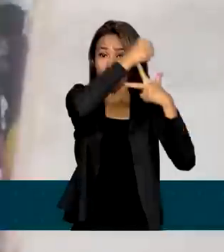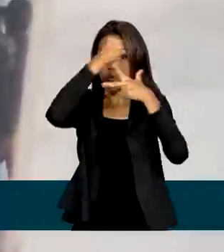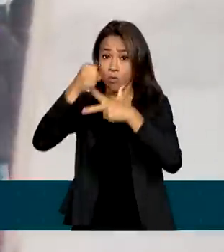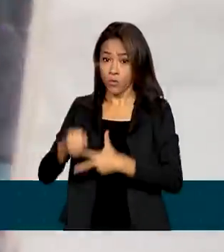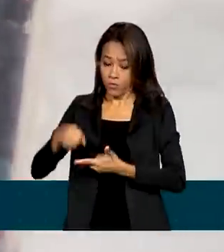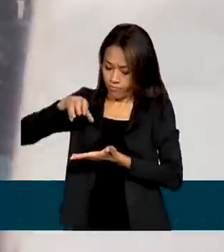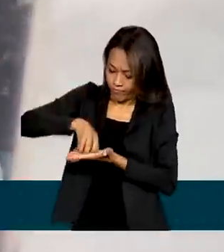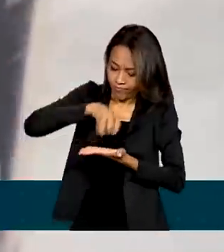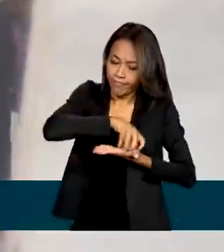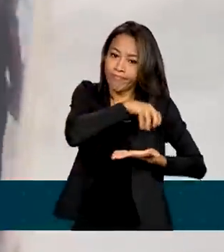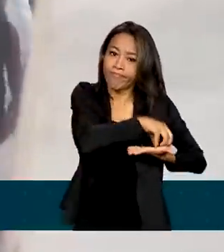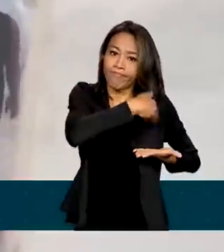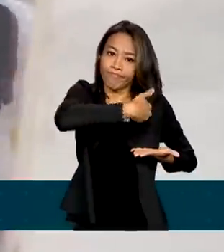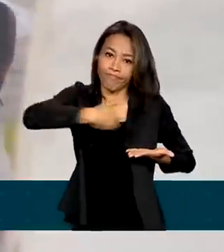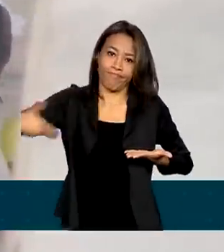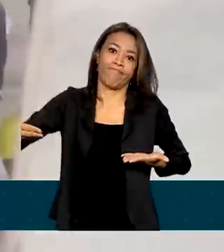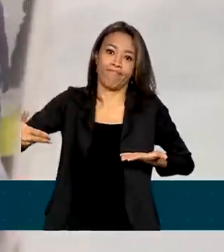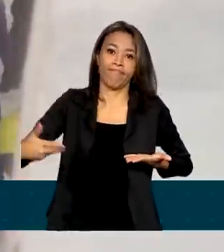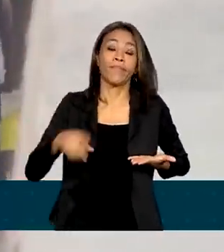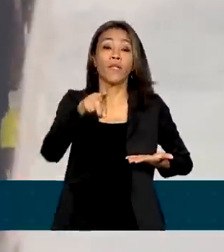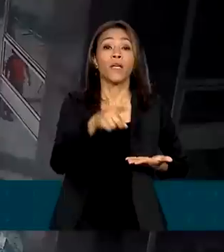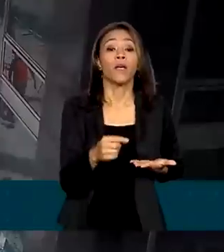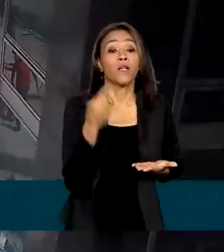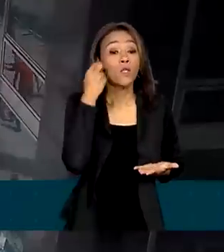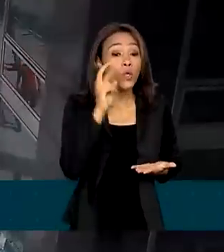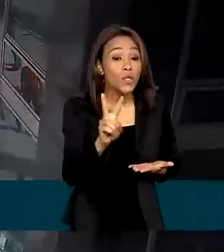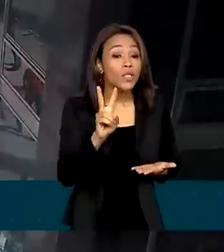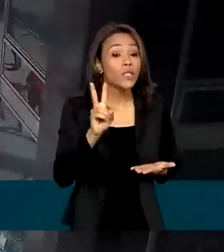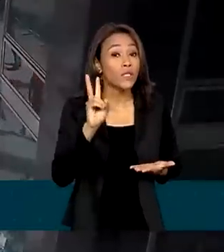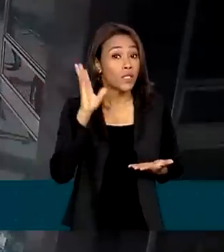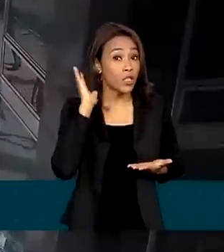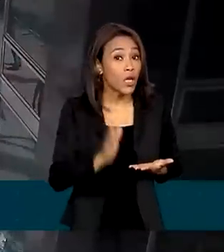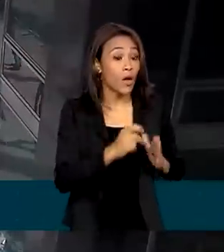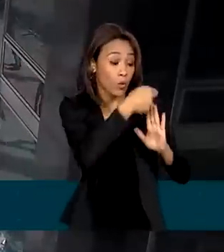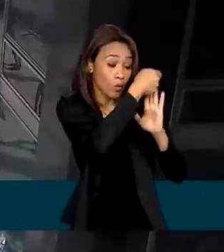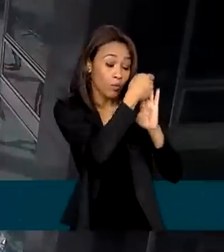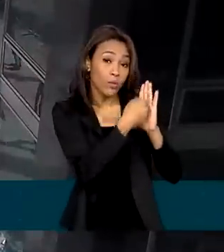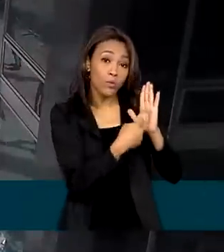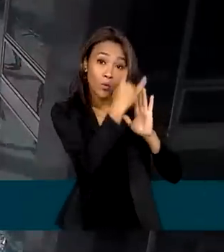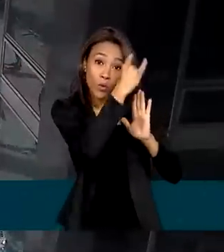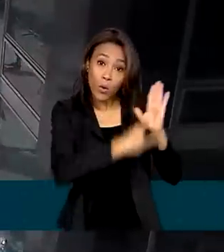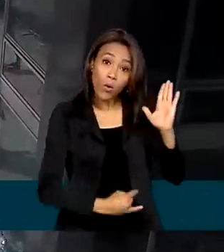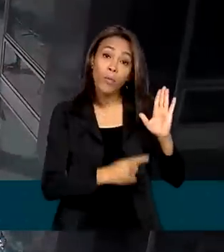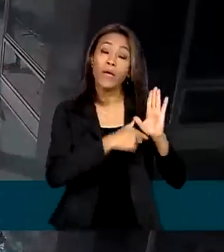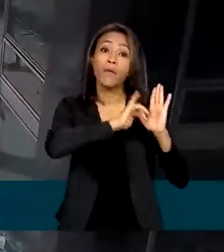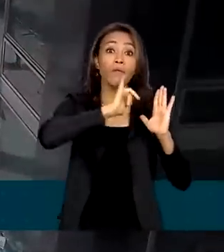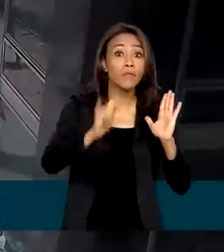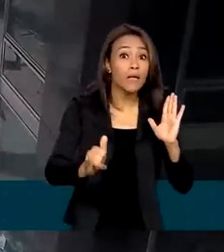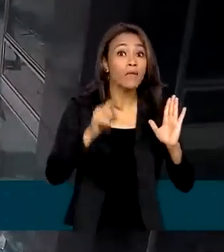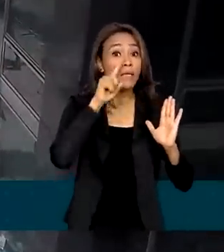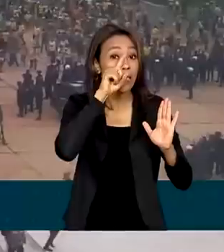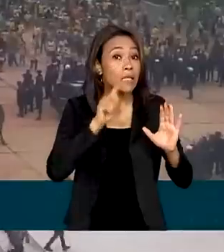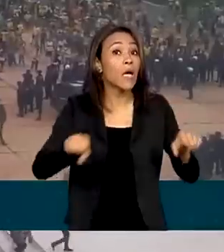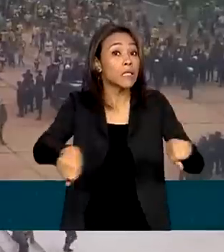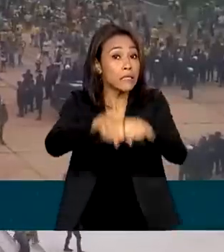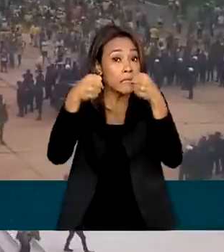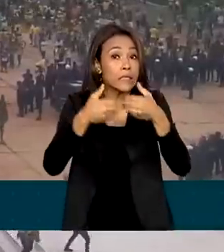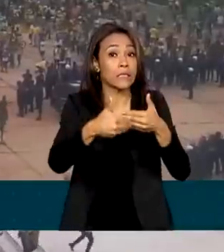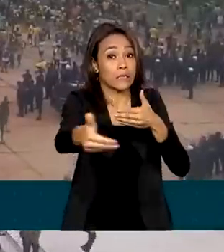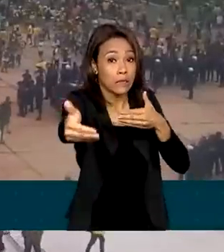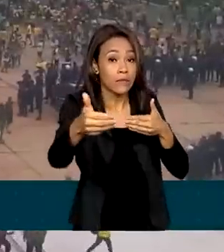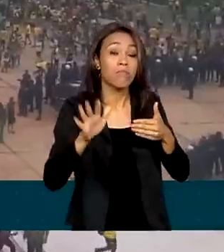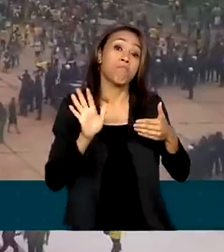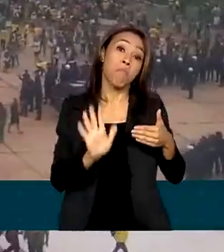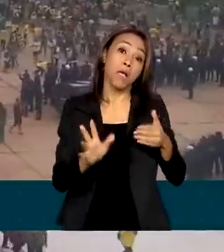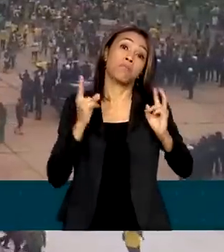antes dos atos, um documento da inteligência já alertava para o risco de depredação dos prédios públicos. Mesmo